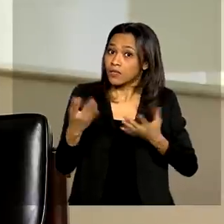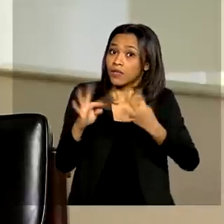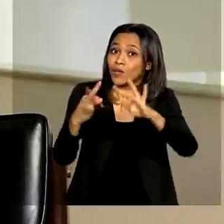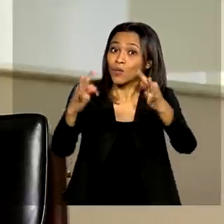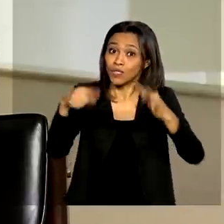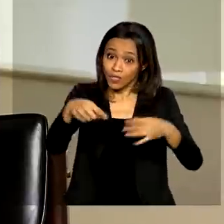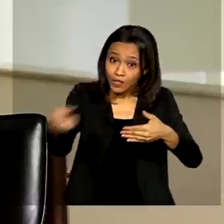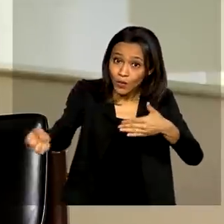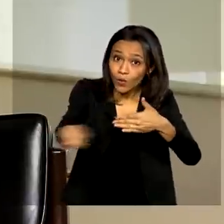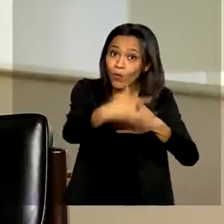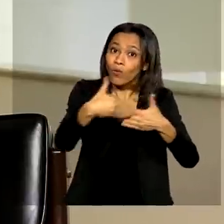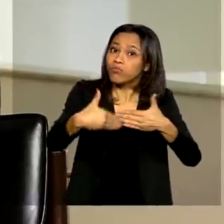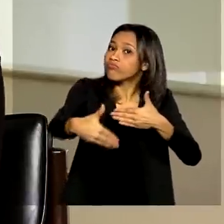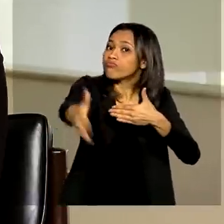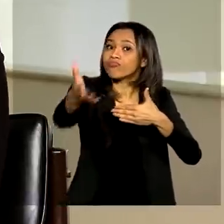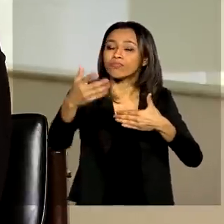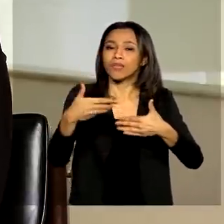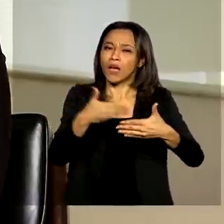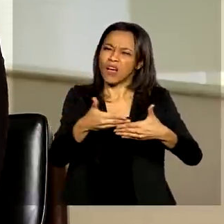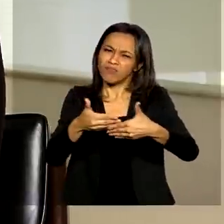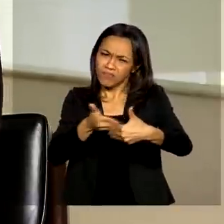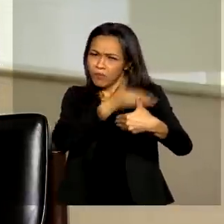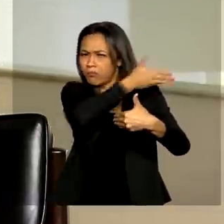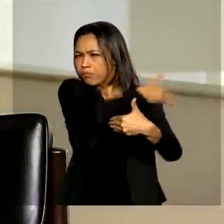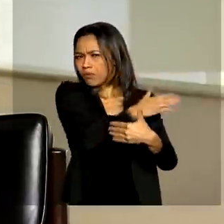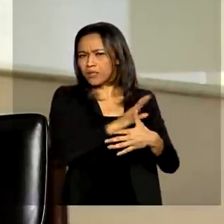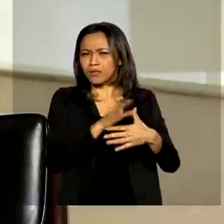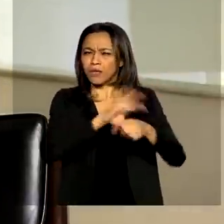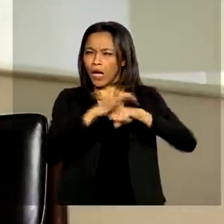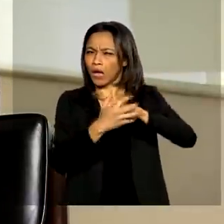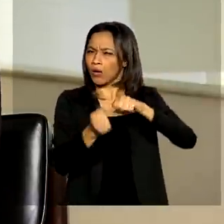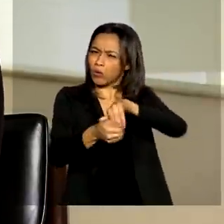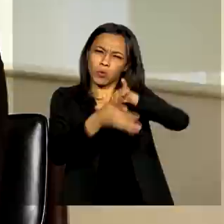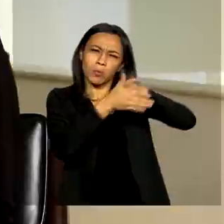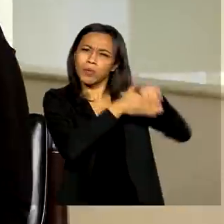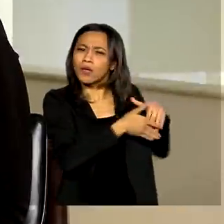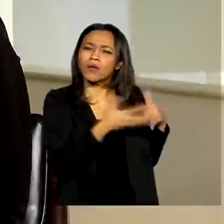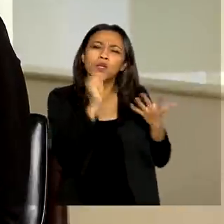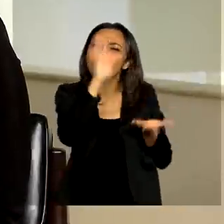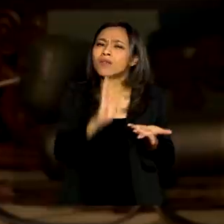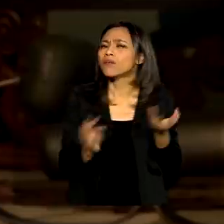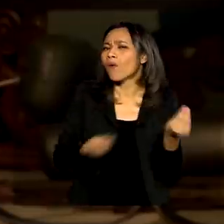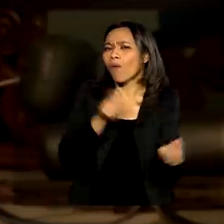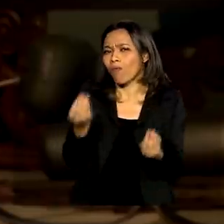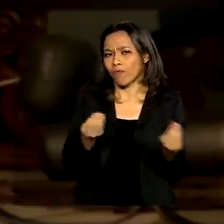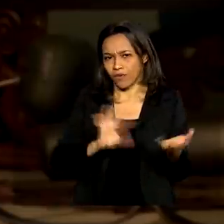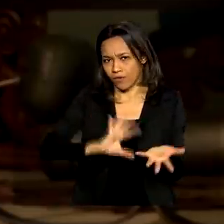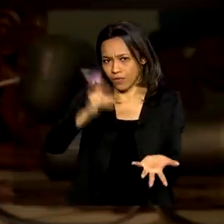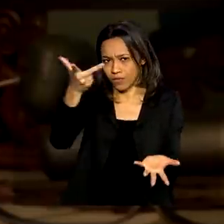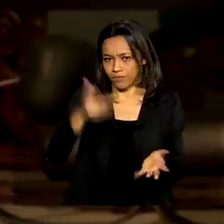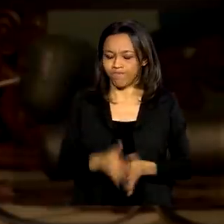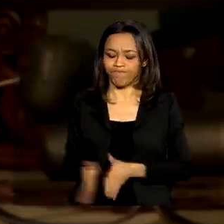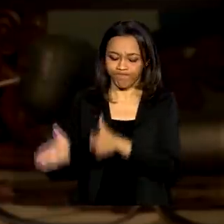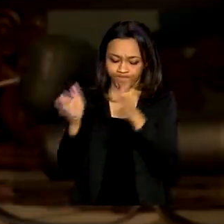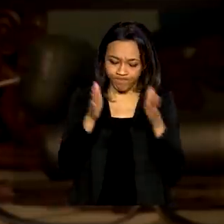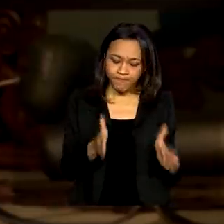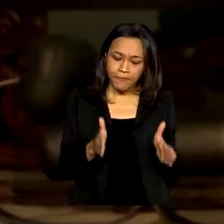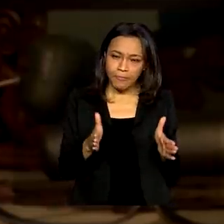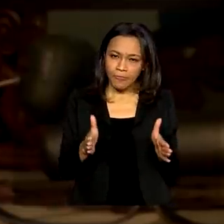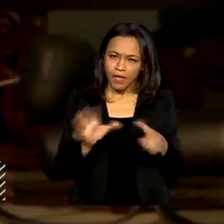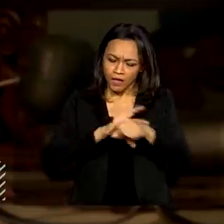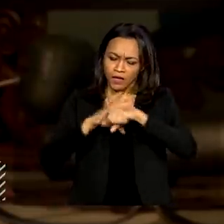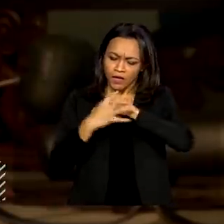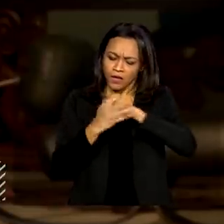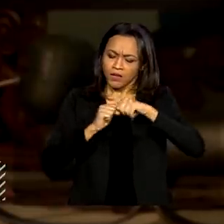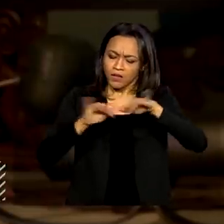agora e também como que o senhor vê o Brasil daqui para frente depois que a gente superar esse momento tão difícil? A pandemia é um momento